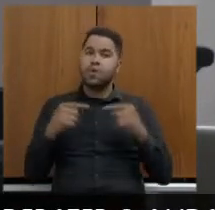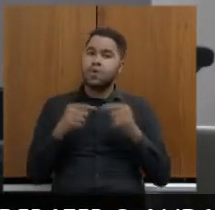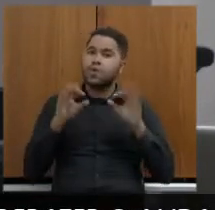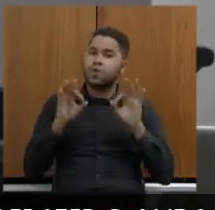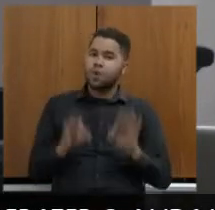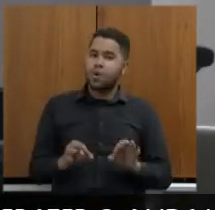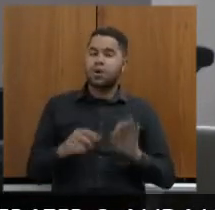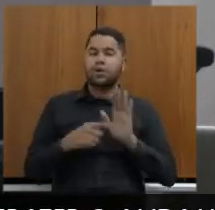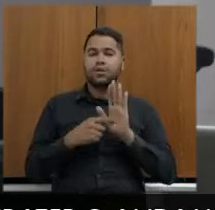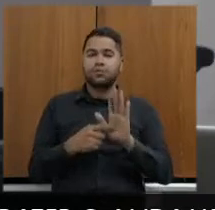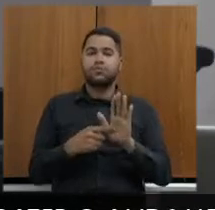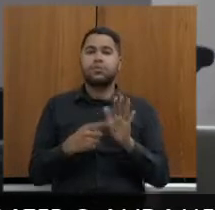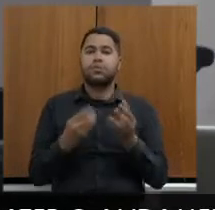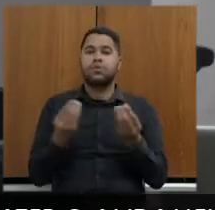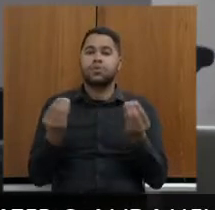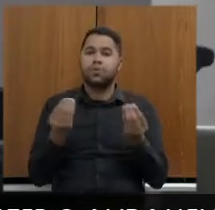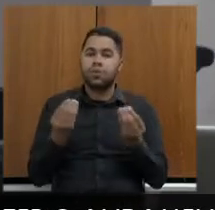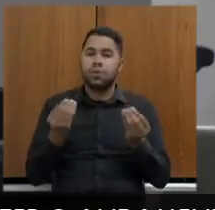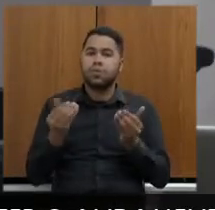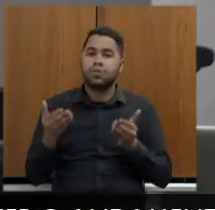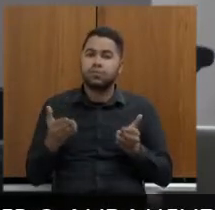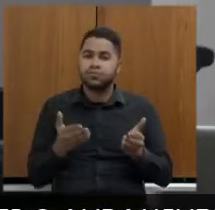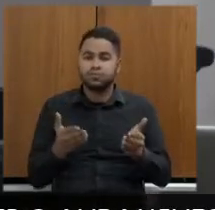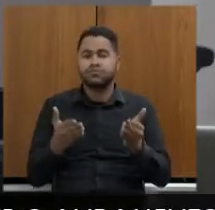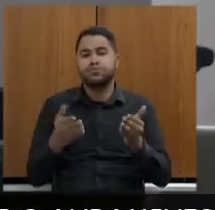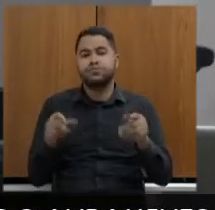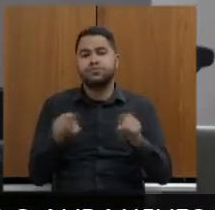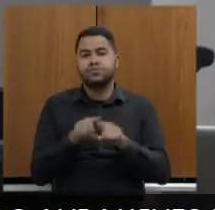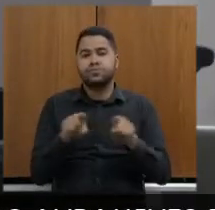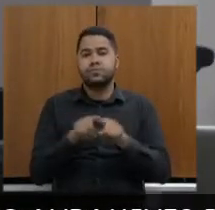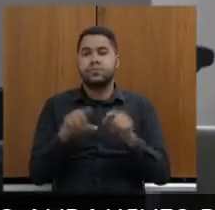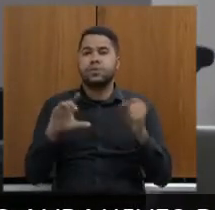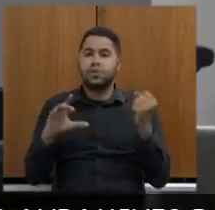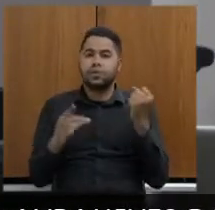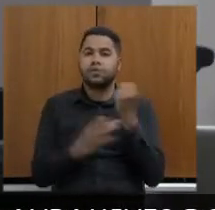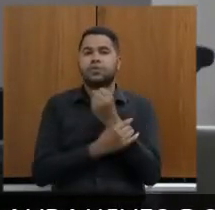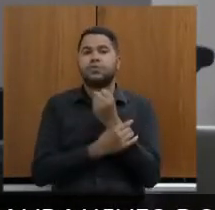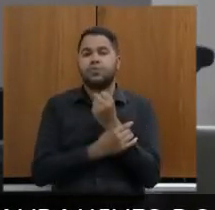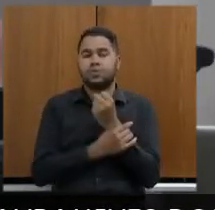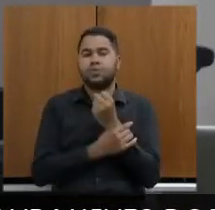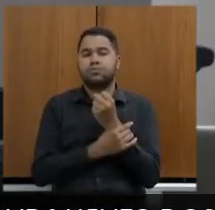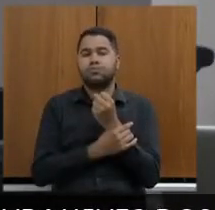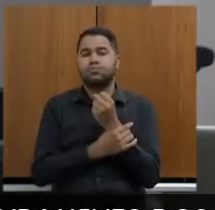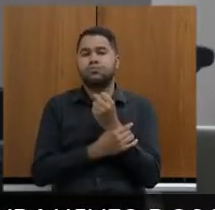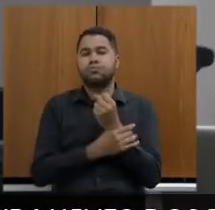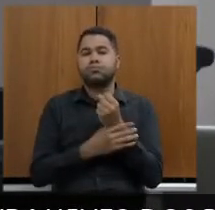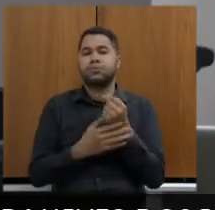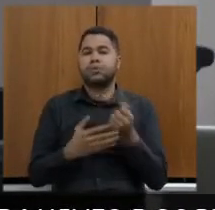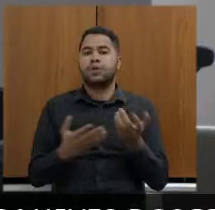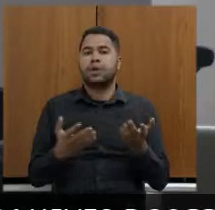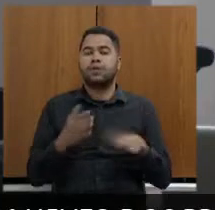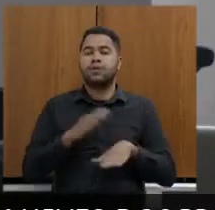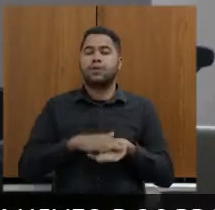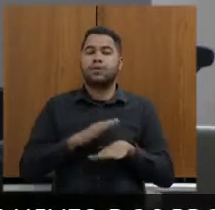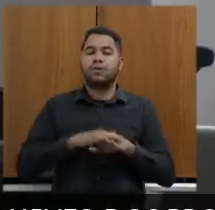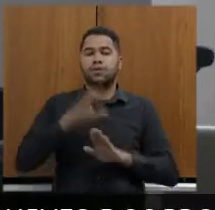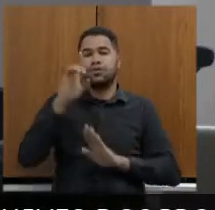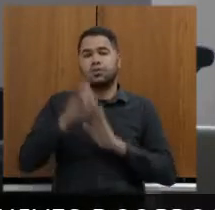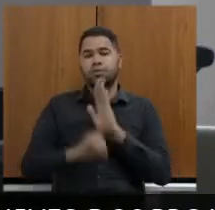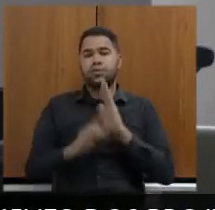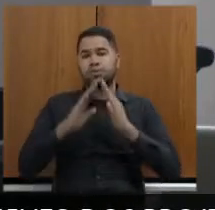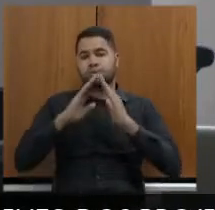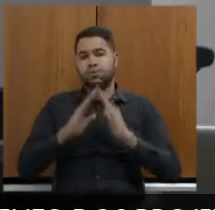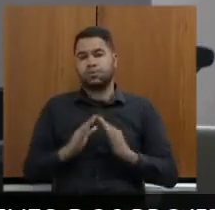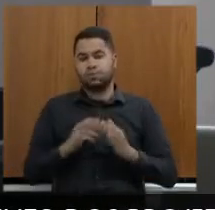transparente de como vai ser executada essa obra e de que elas sejam asseguradas nesse mínimo existencial que é o direito à moradia